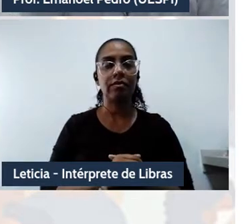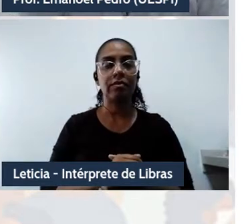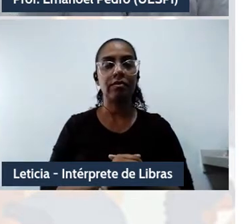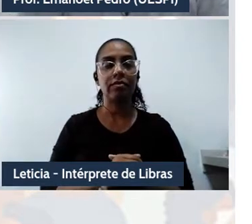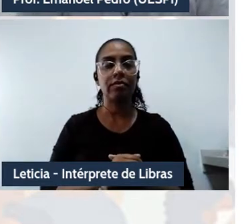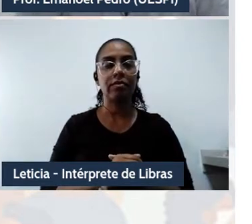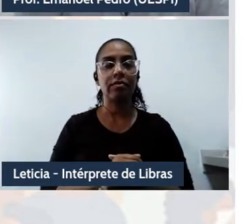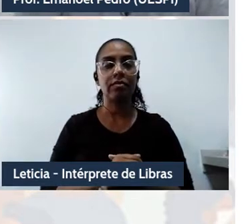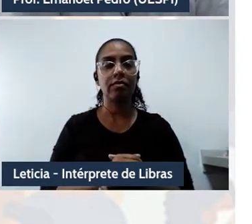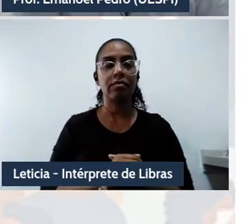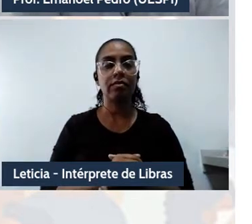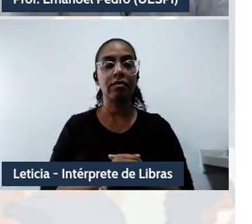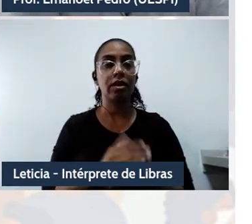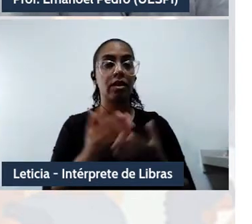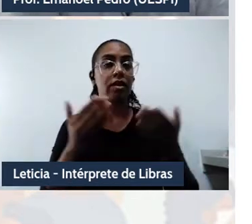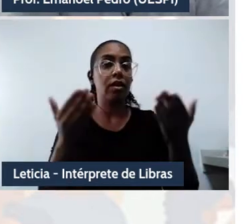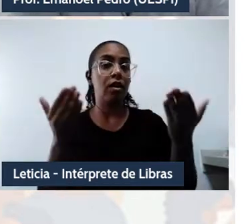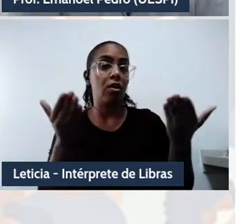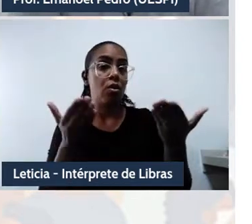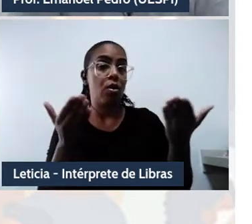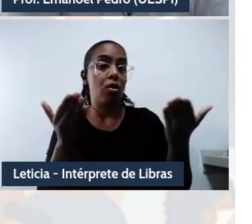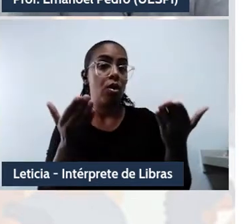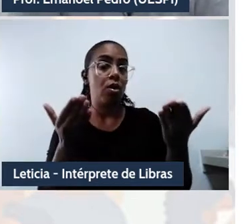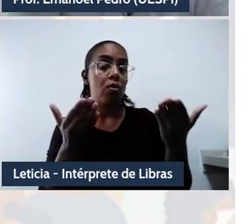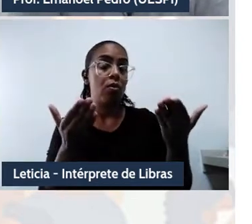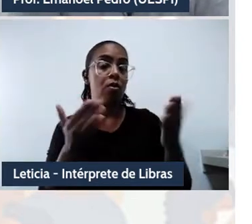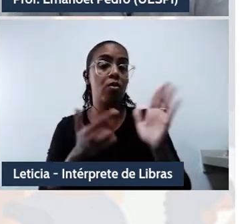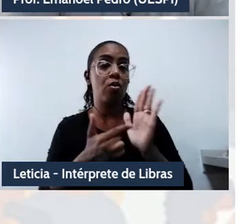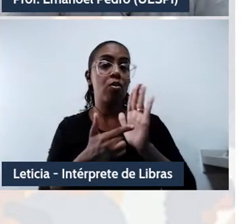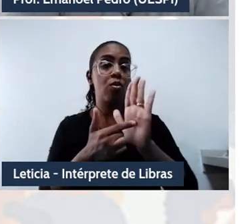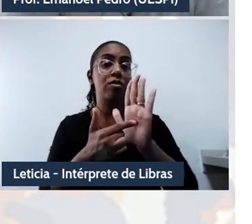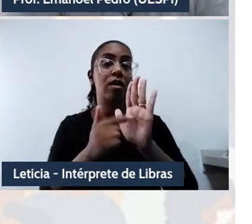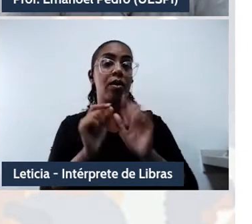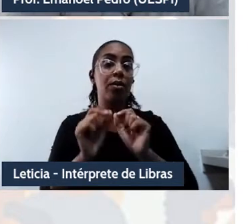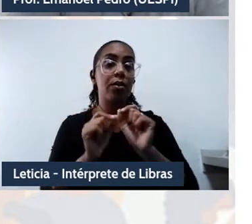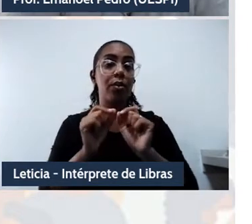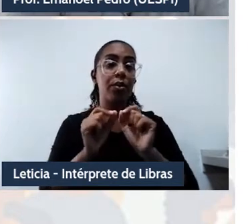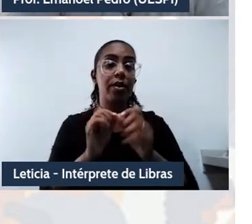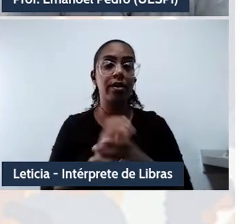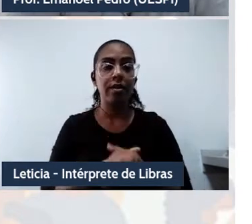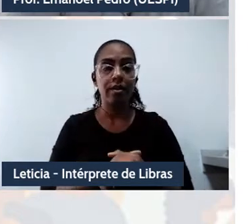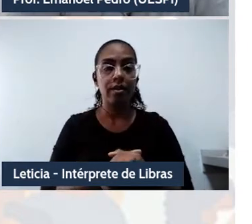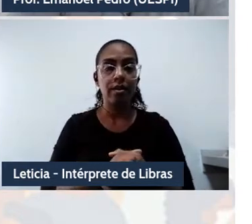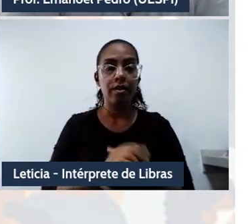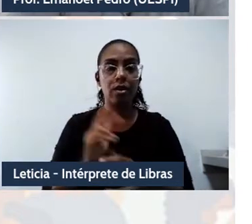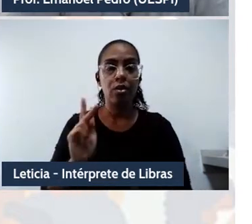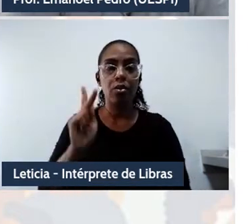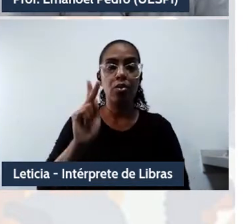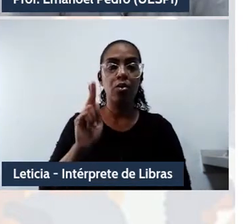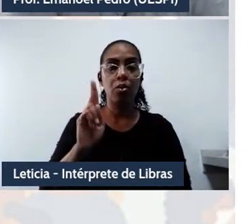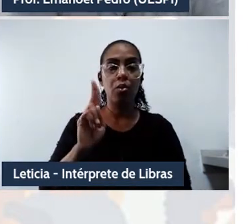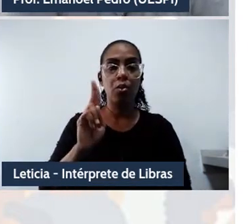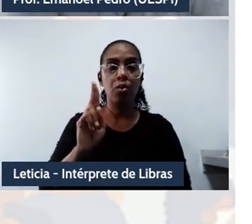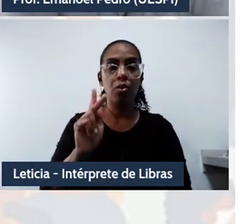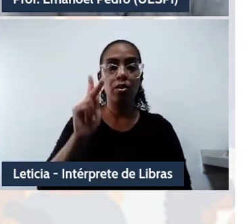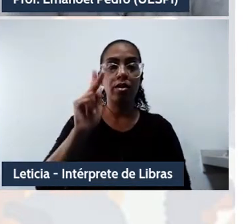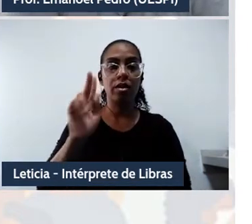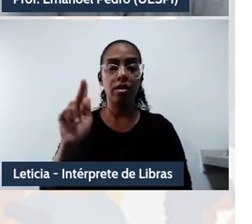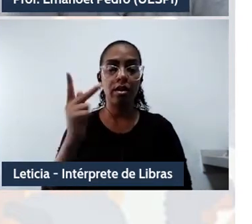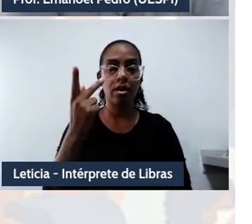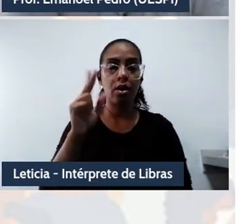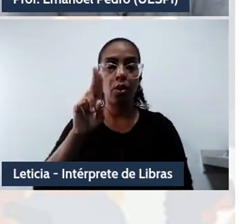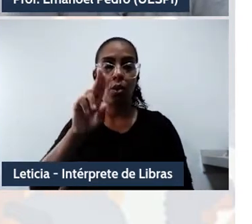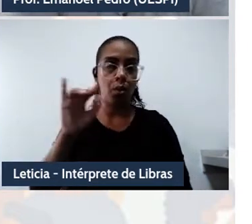trago aqui apenas uma citação do Yuki Rui seguida de uma provocação.